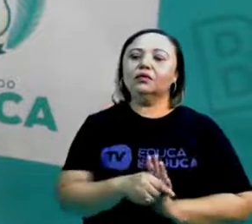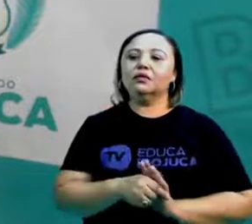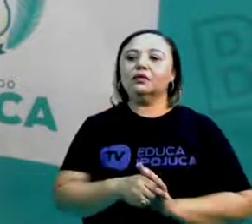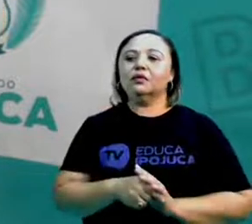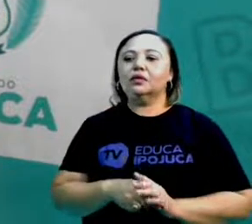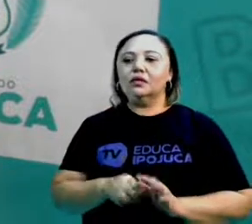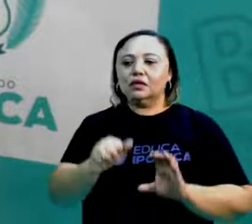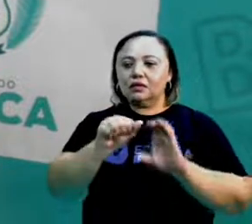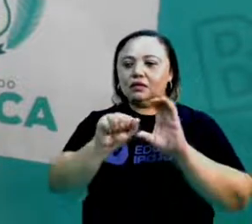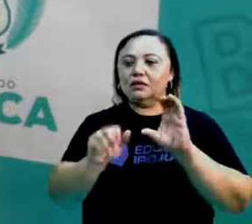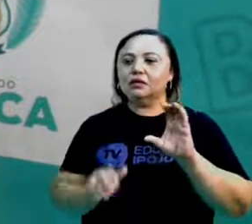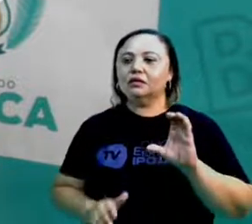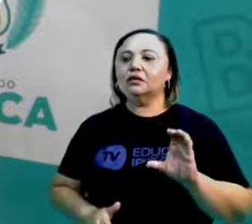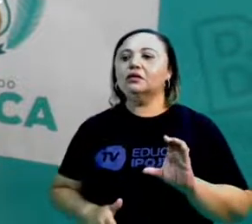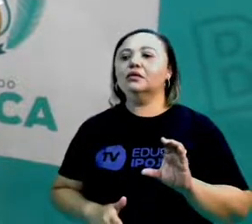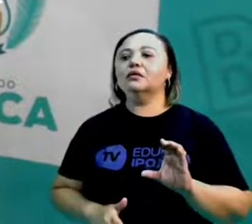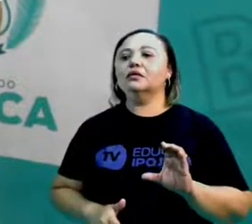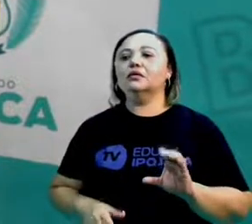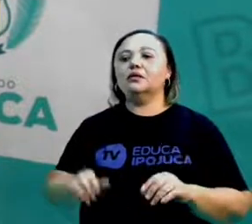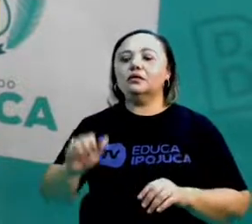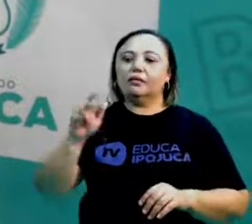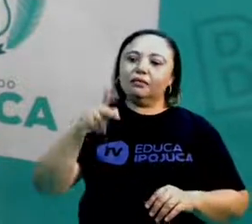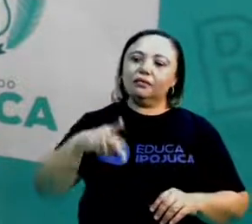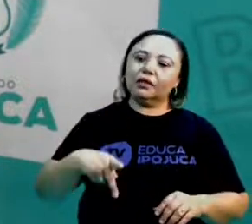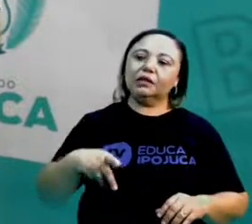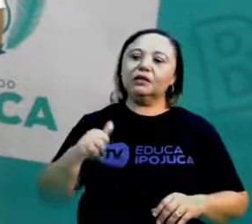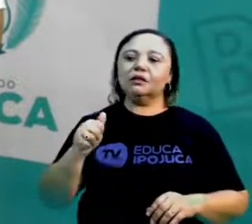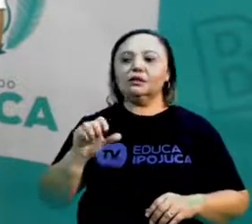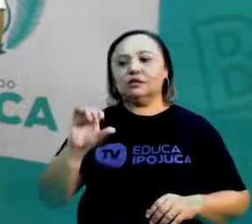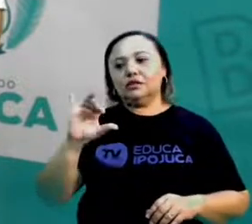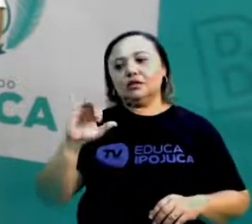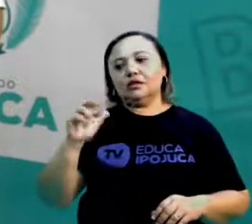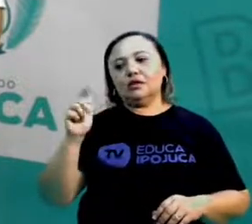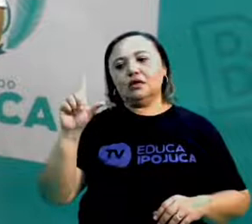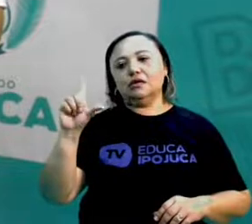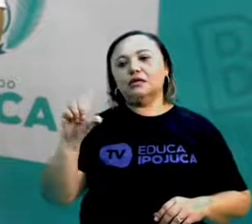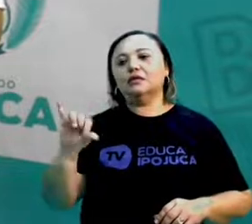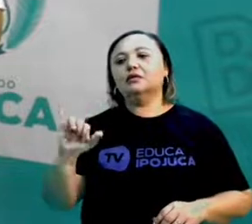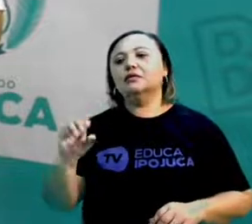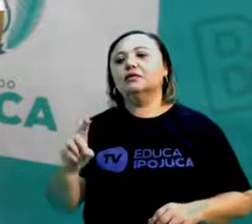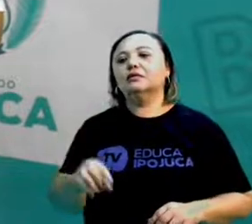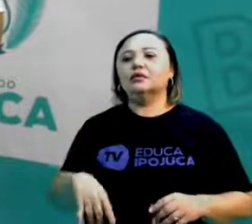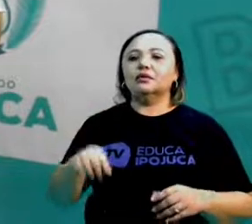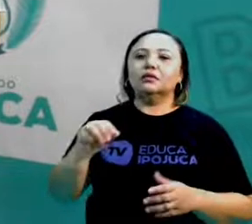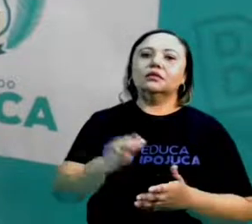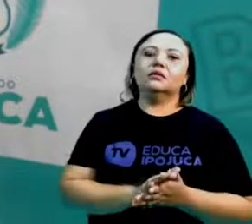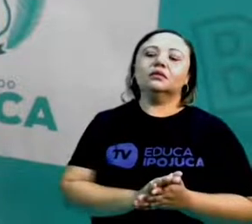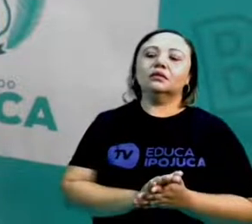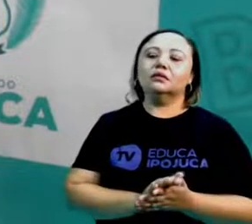as características de parcialidade e imparcialidade lá existentes.